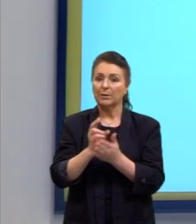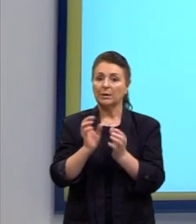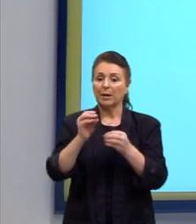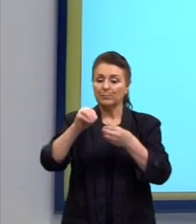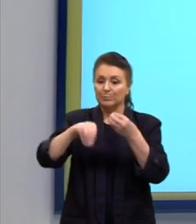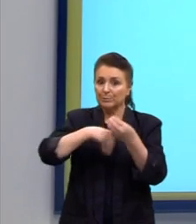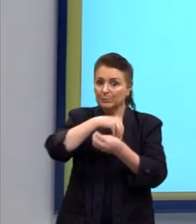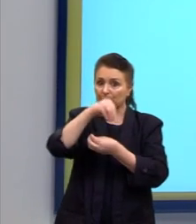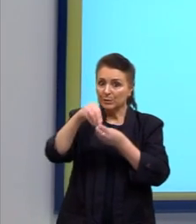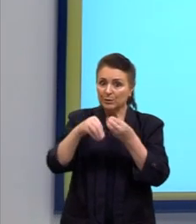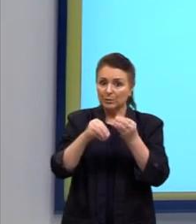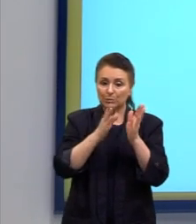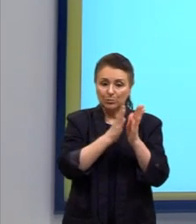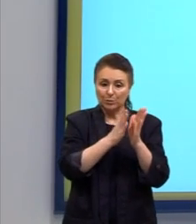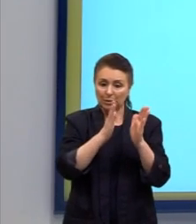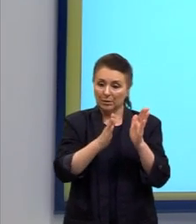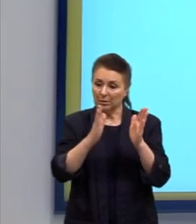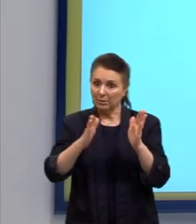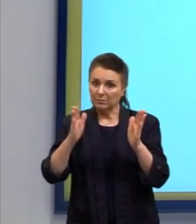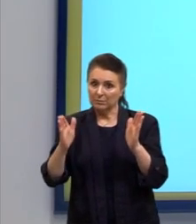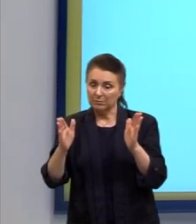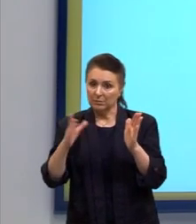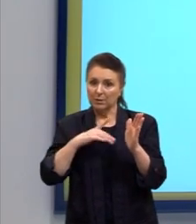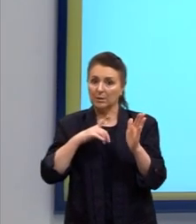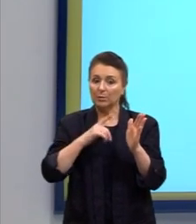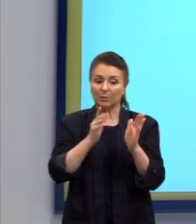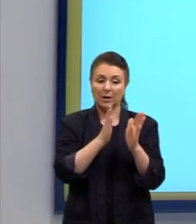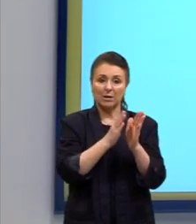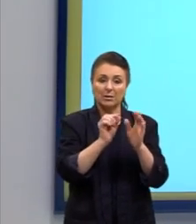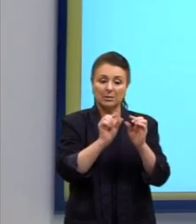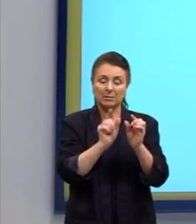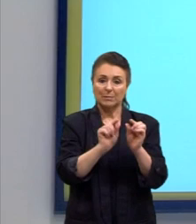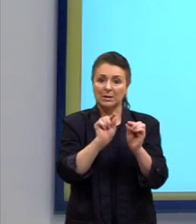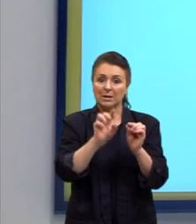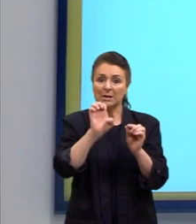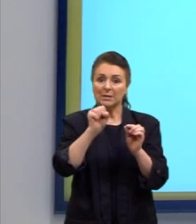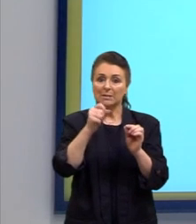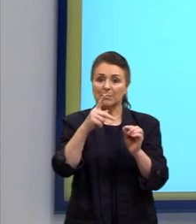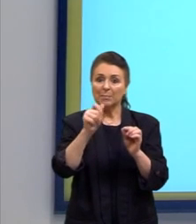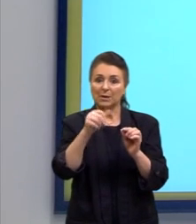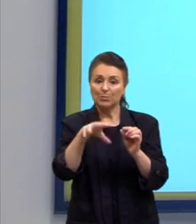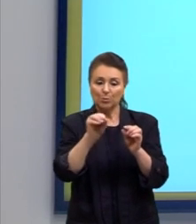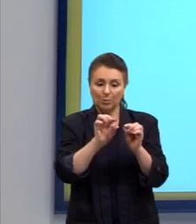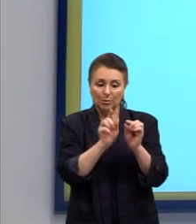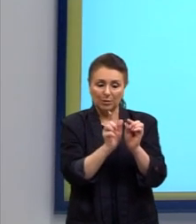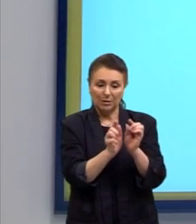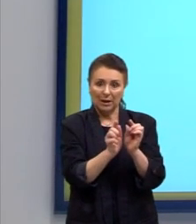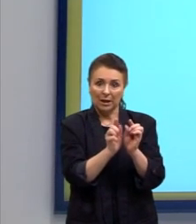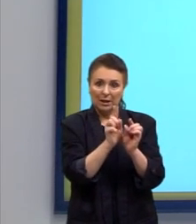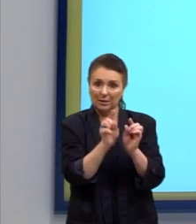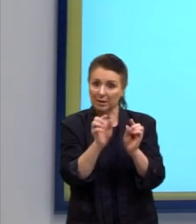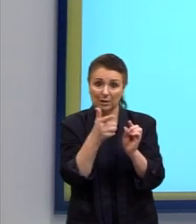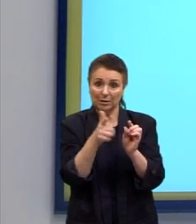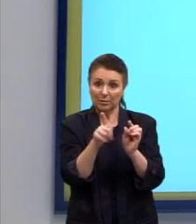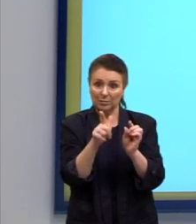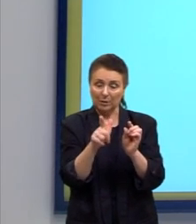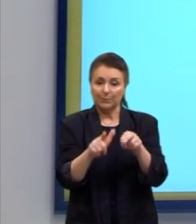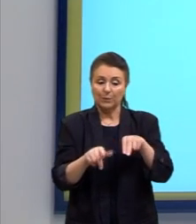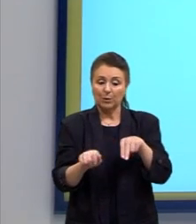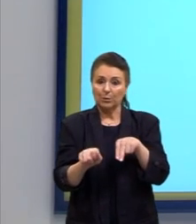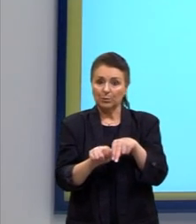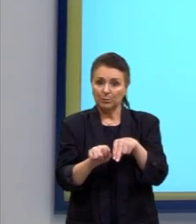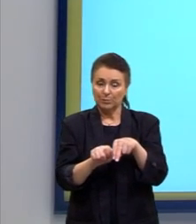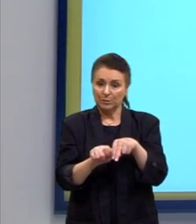E sem considerar o espaçamento entre as letras. Nessas condições, o número de anagramas